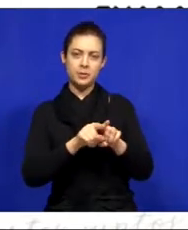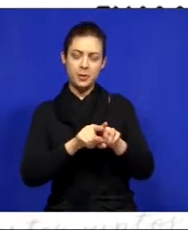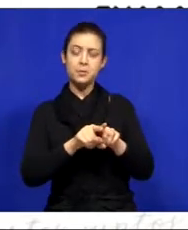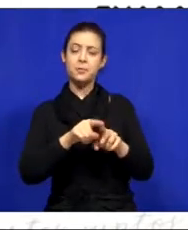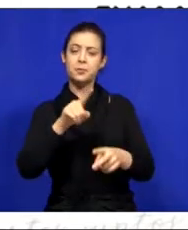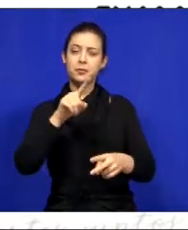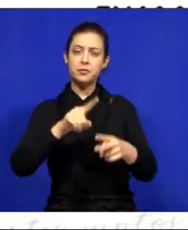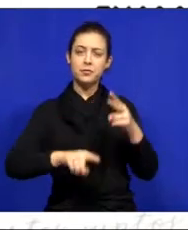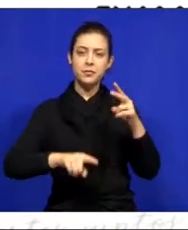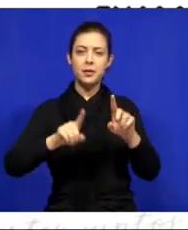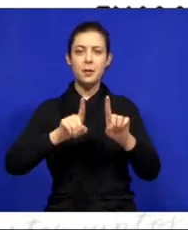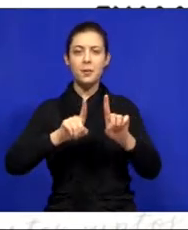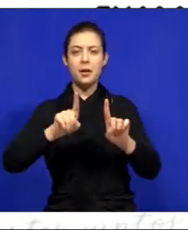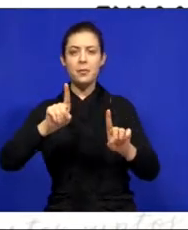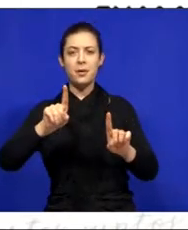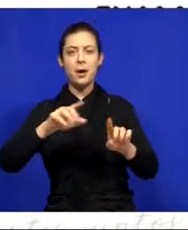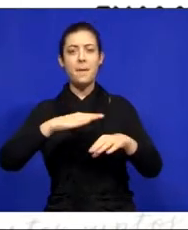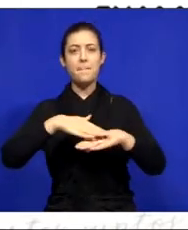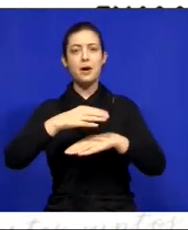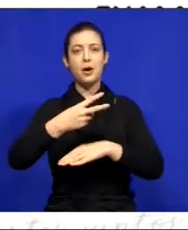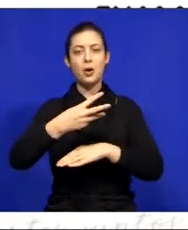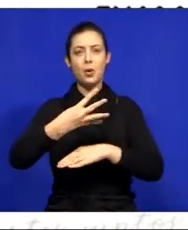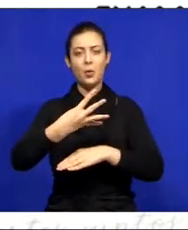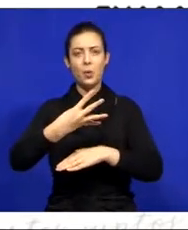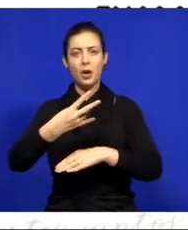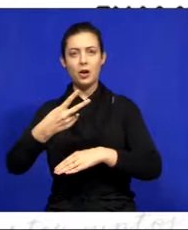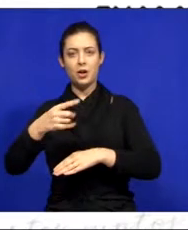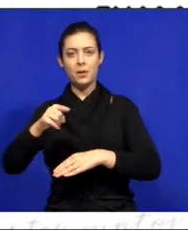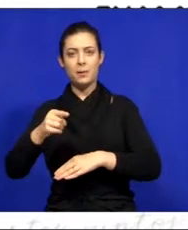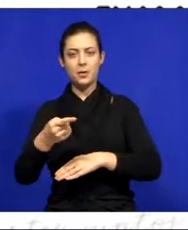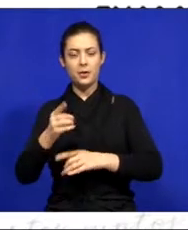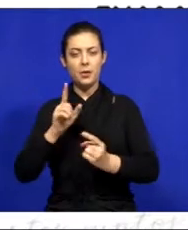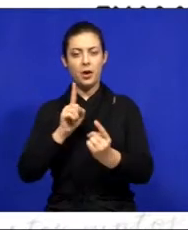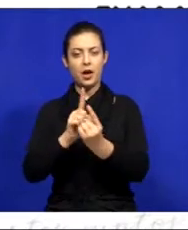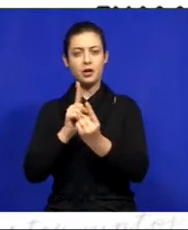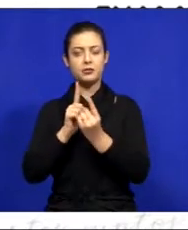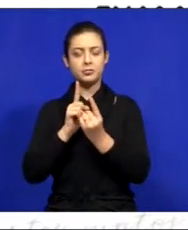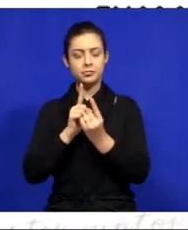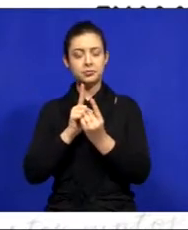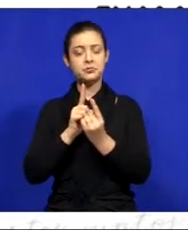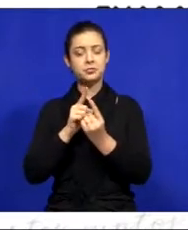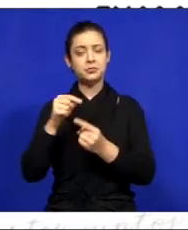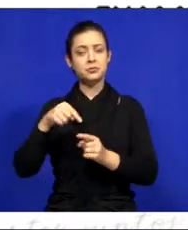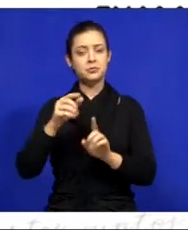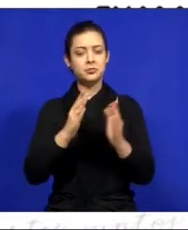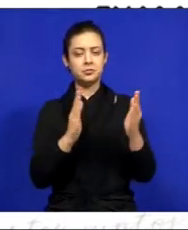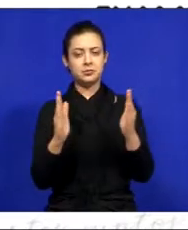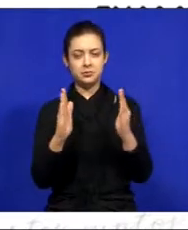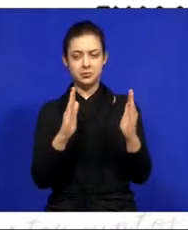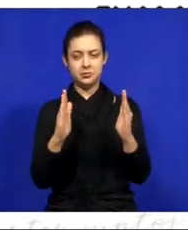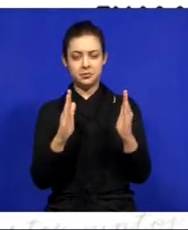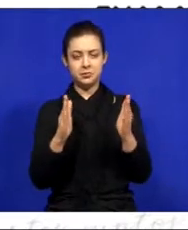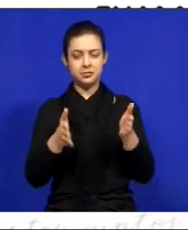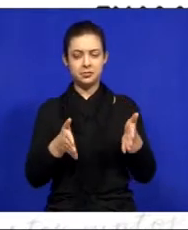Foram mais de 42 mil atendimentos neste período.